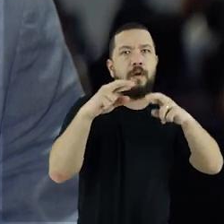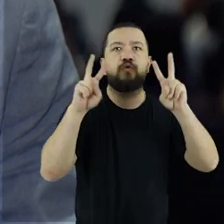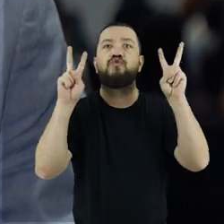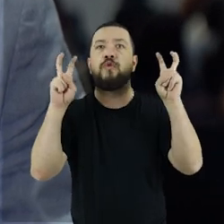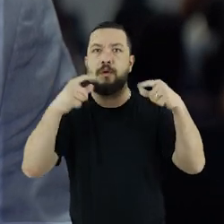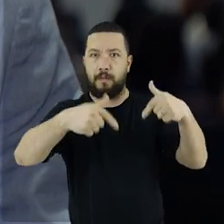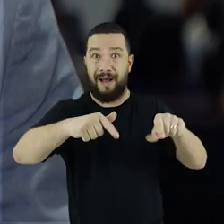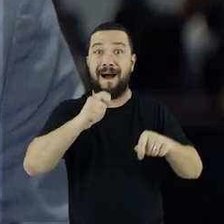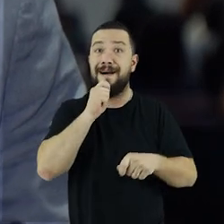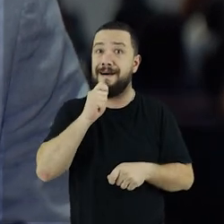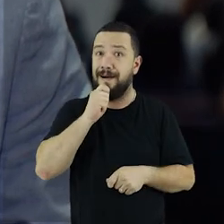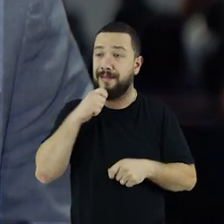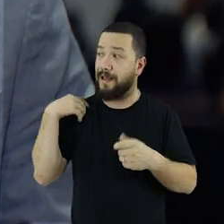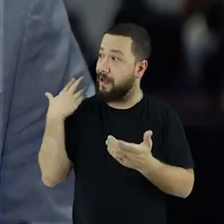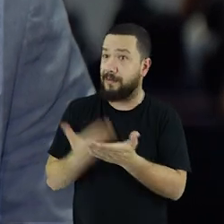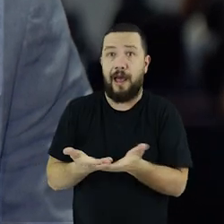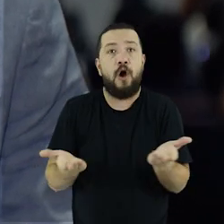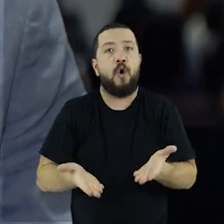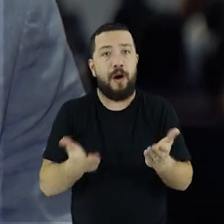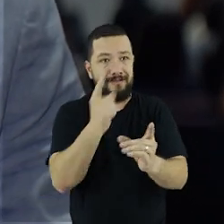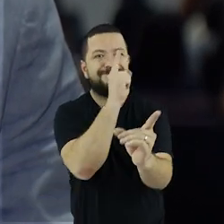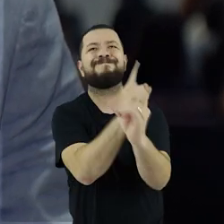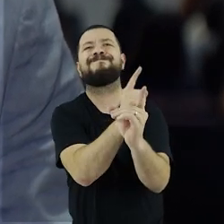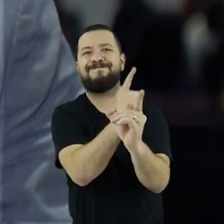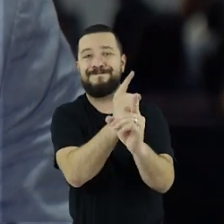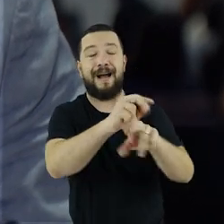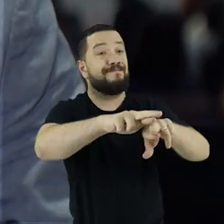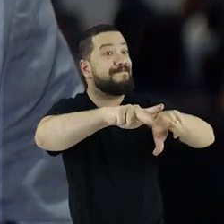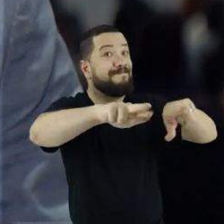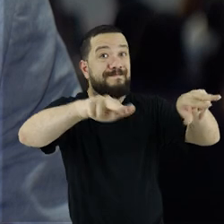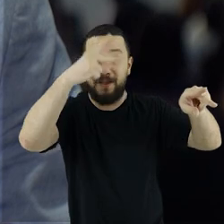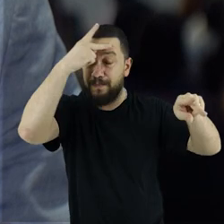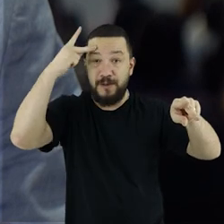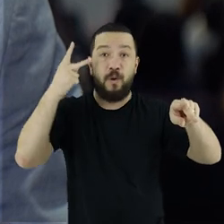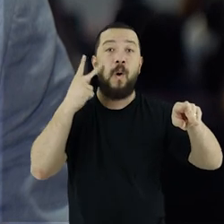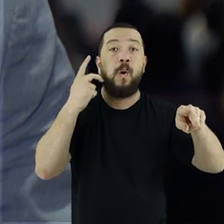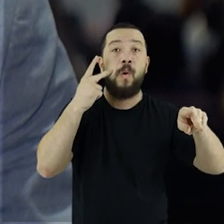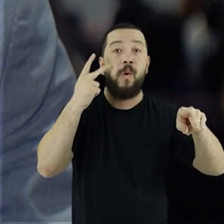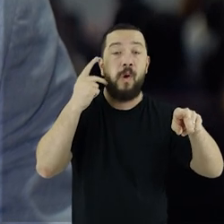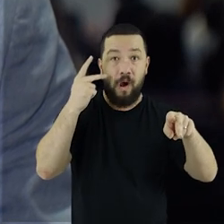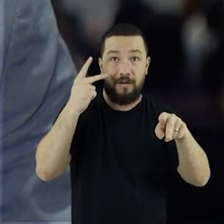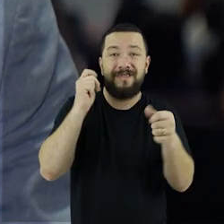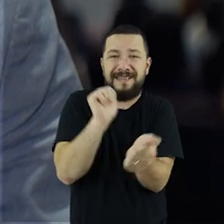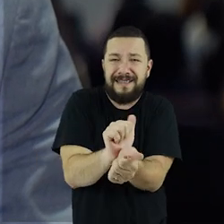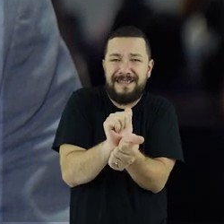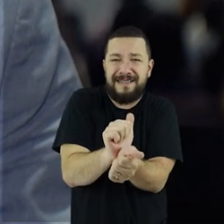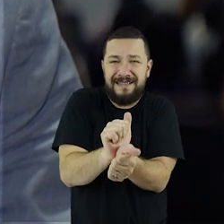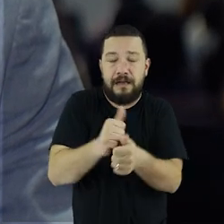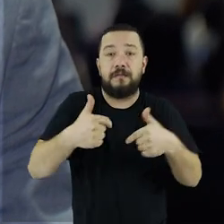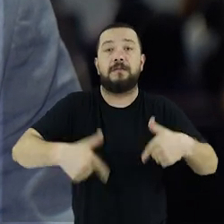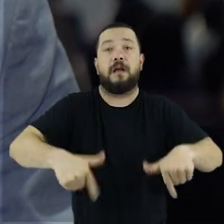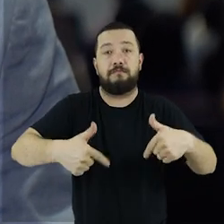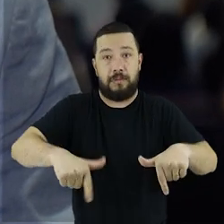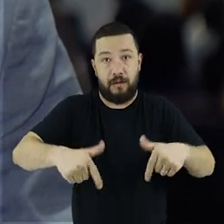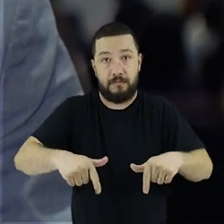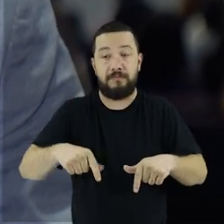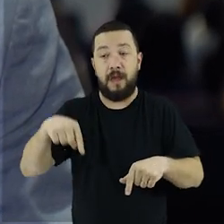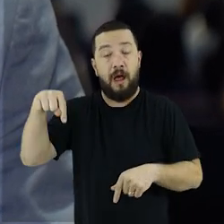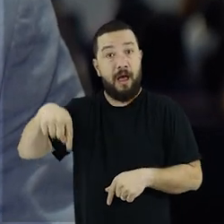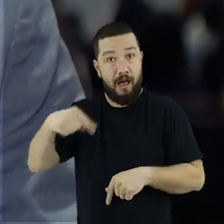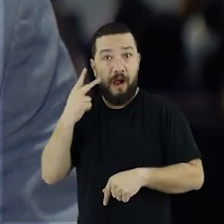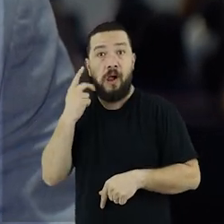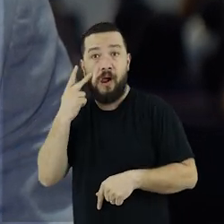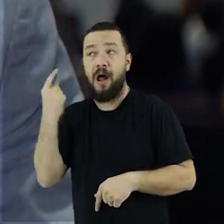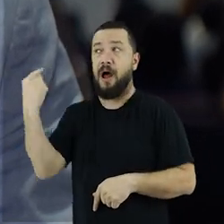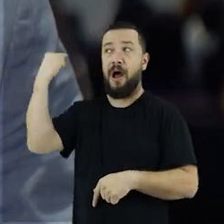é alarmante a quantidade de pessoas que são resgatadas em situação de trabalho escravo no Ceará. Um desafio centenário no Estado